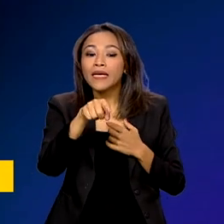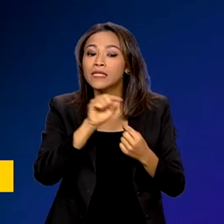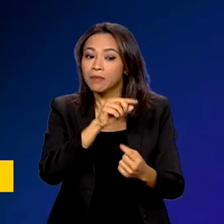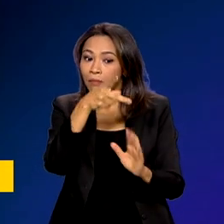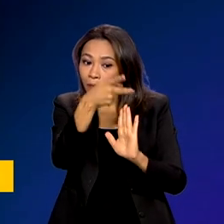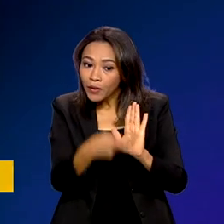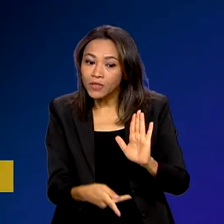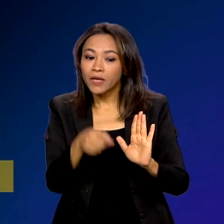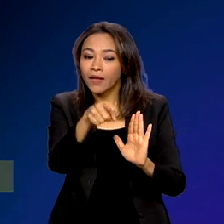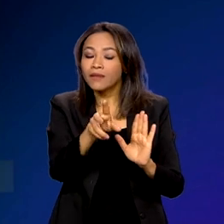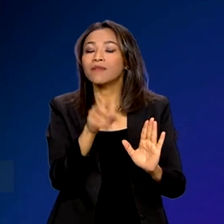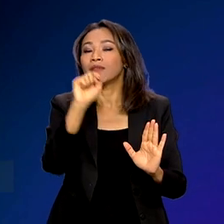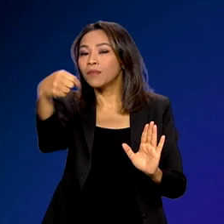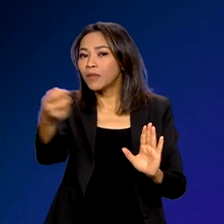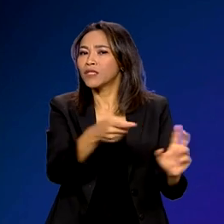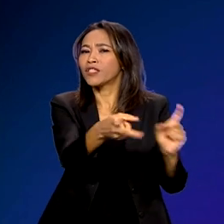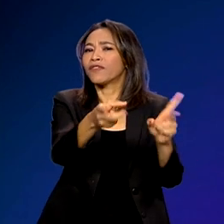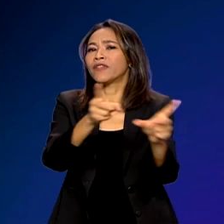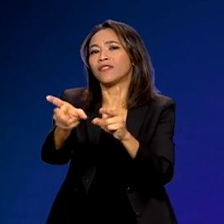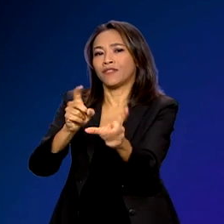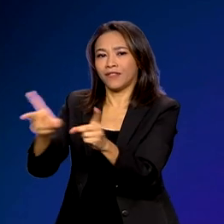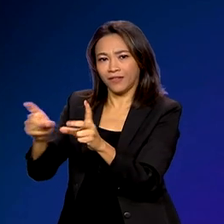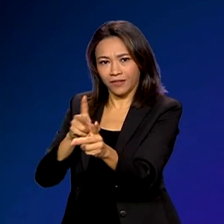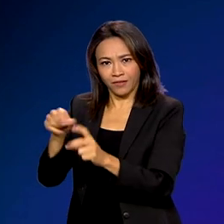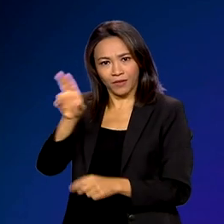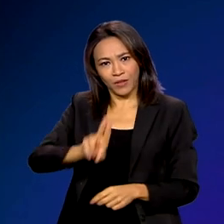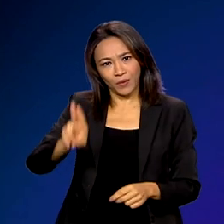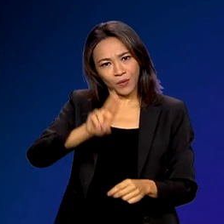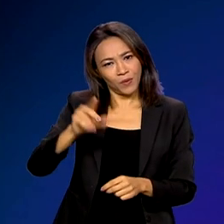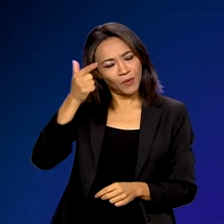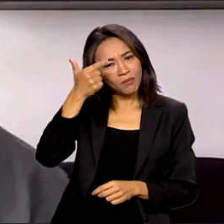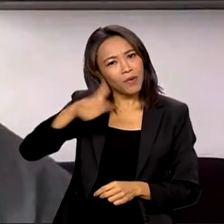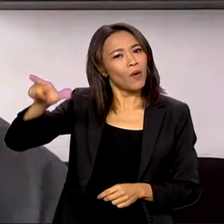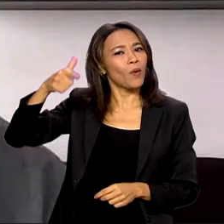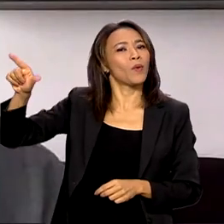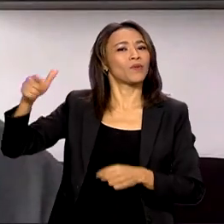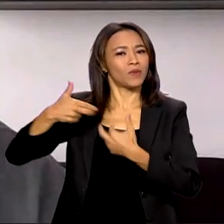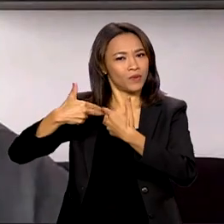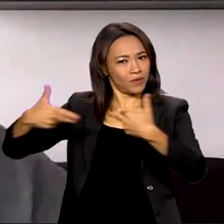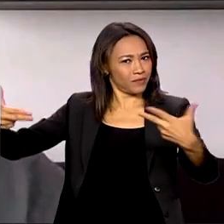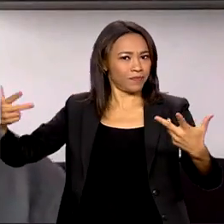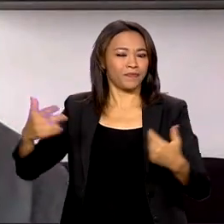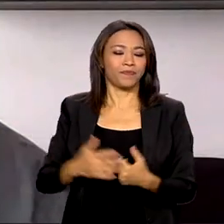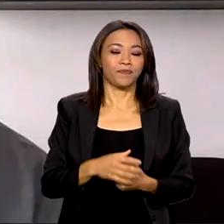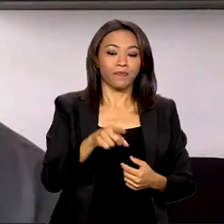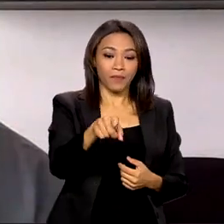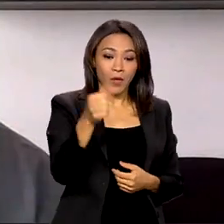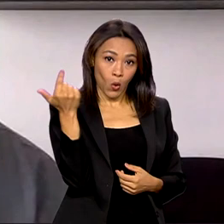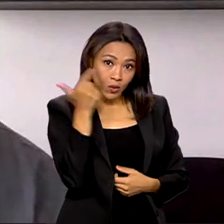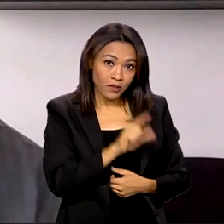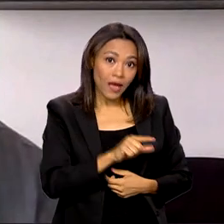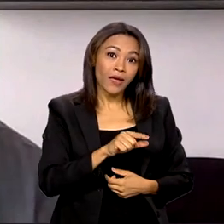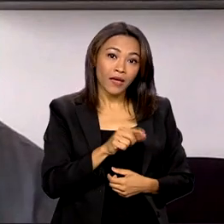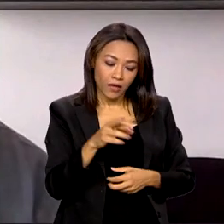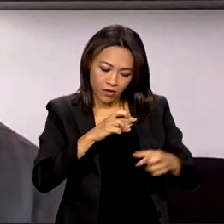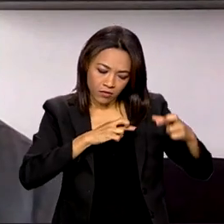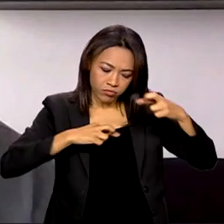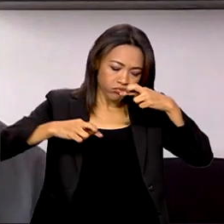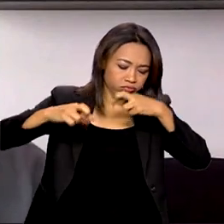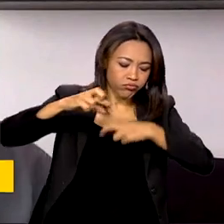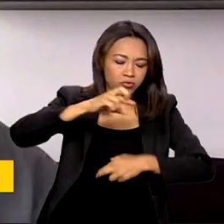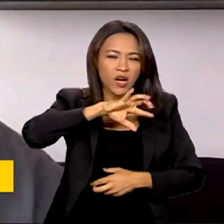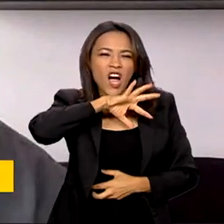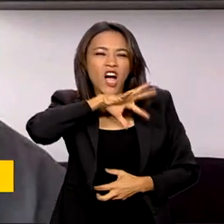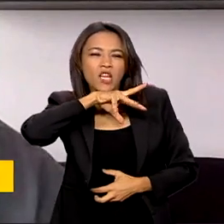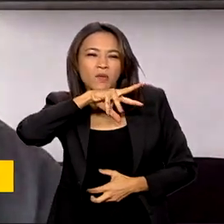seja comercializado e usado em outras finalidades. Se você consegue monitorar uma onça, imagina um bicho